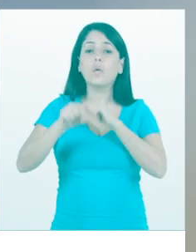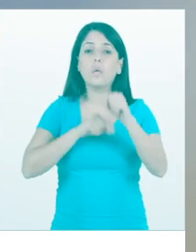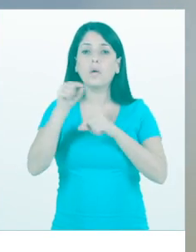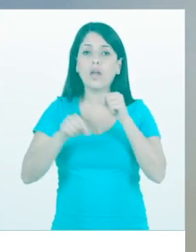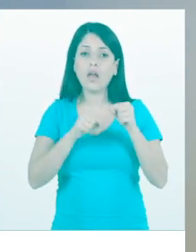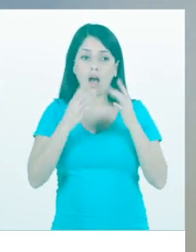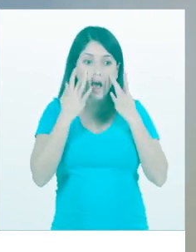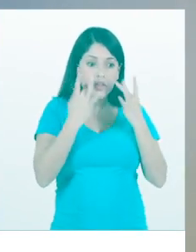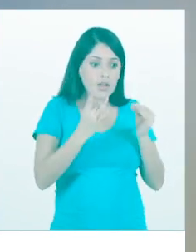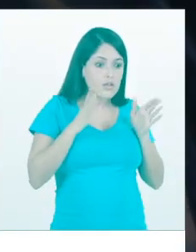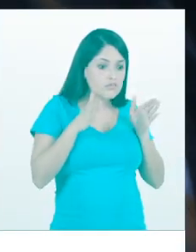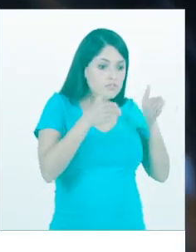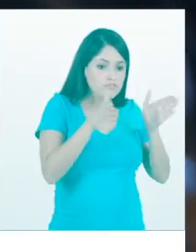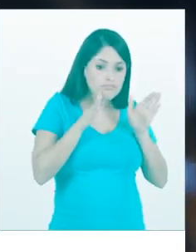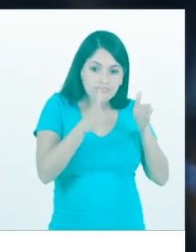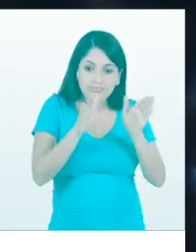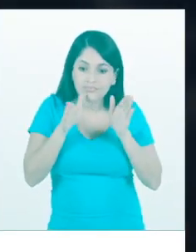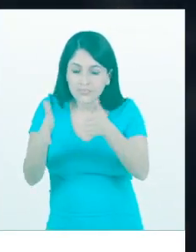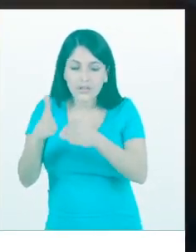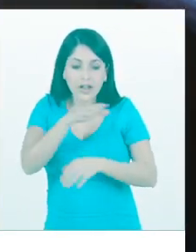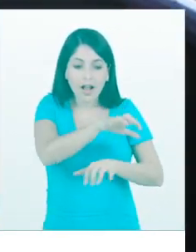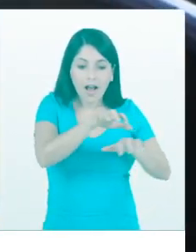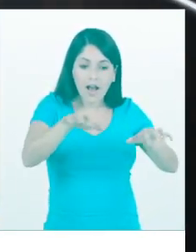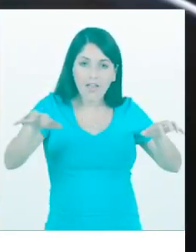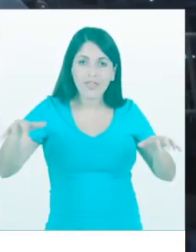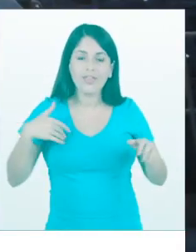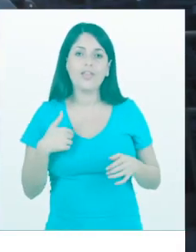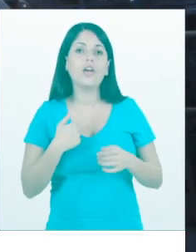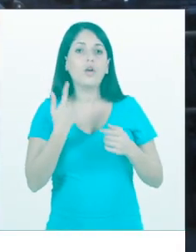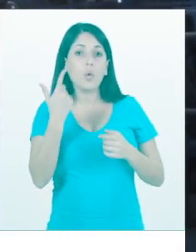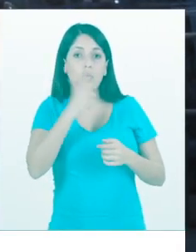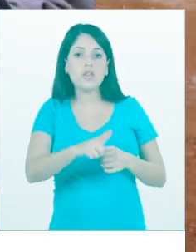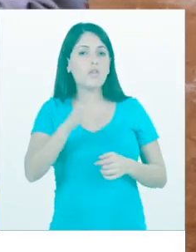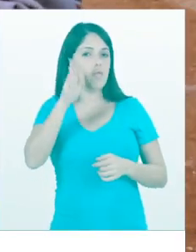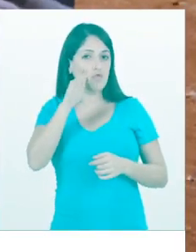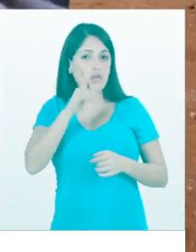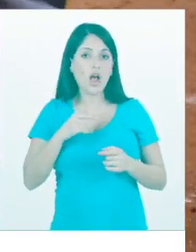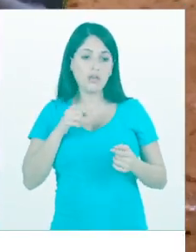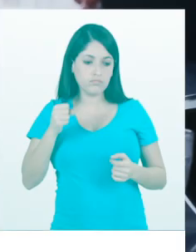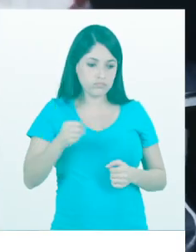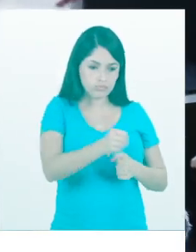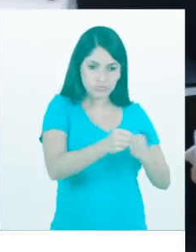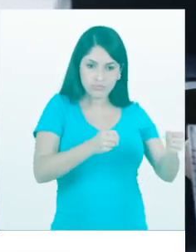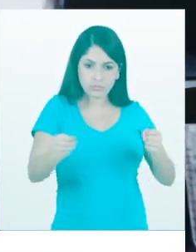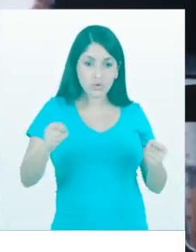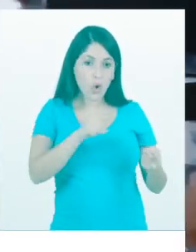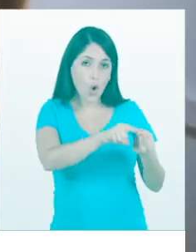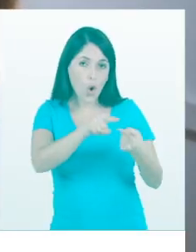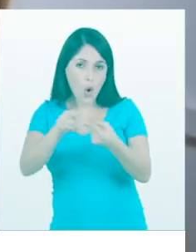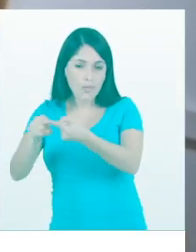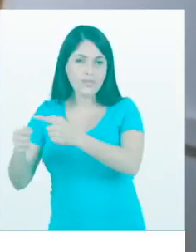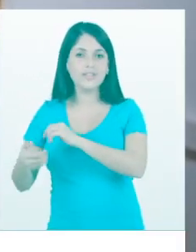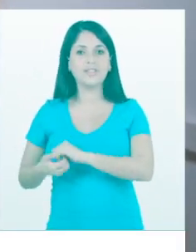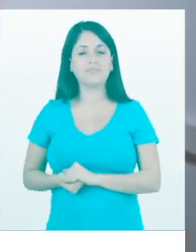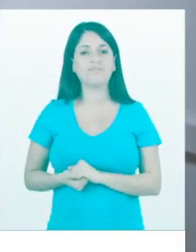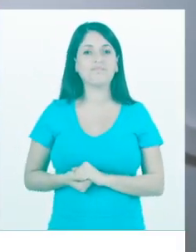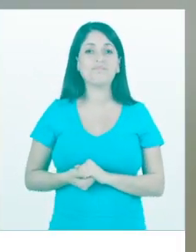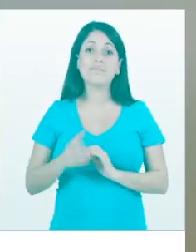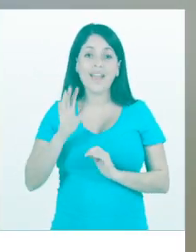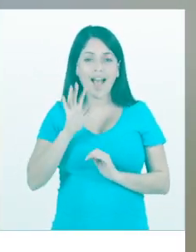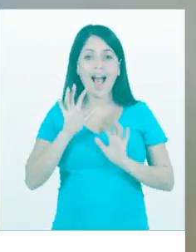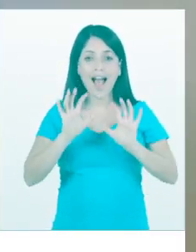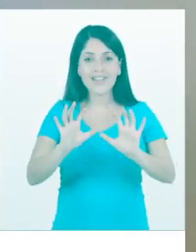ter um olhar particular, focado para cada região do Estado. E encaminhar o trabalhador certo para a vaga certa.